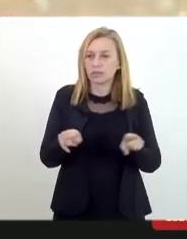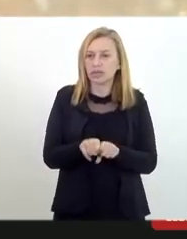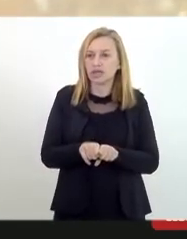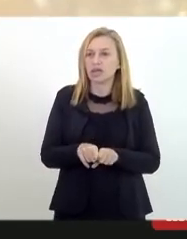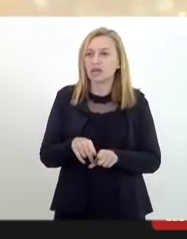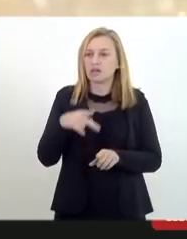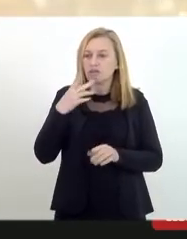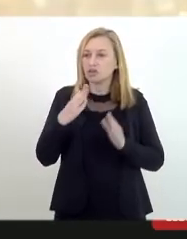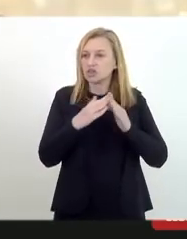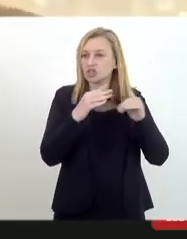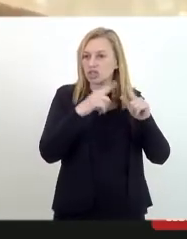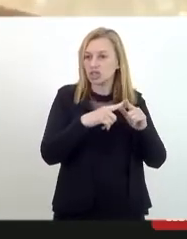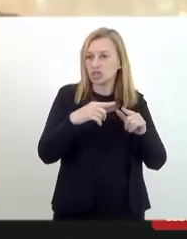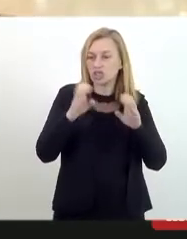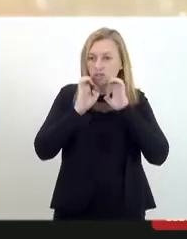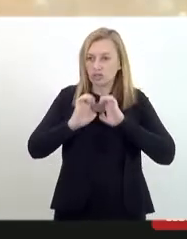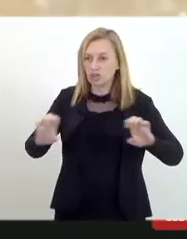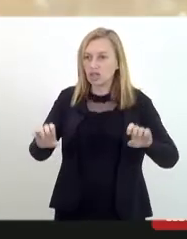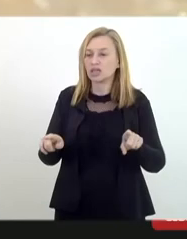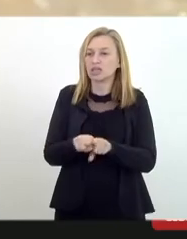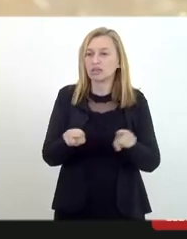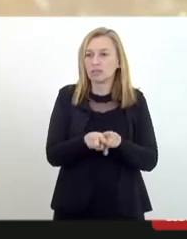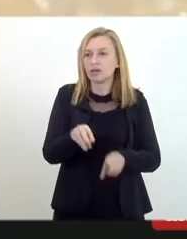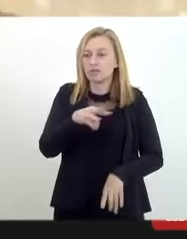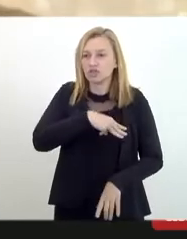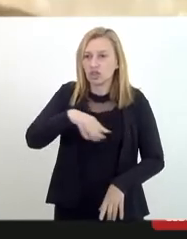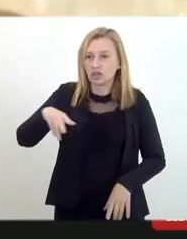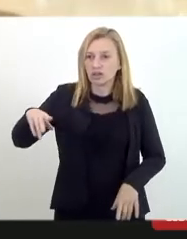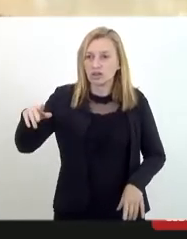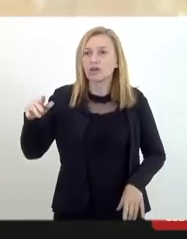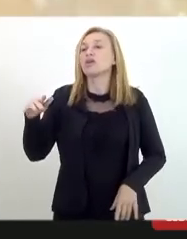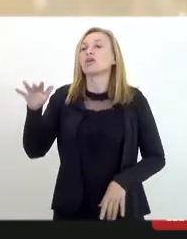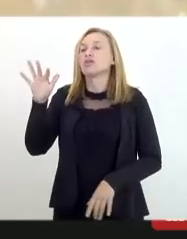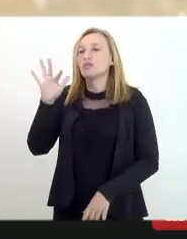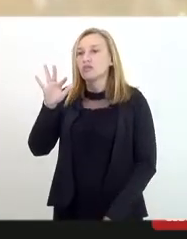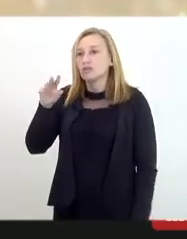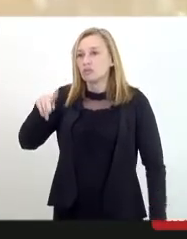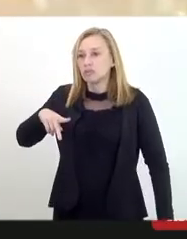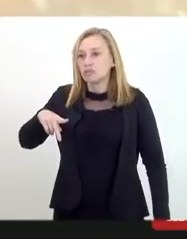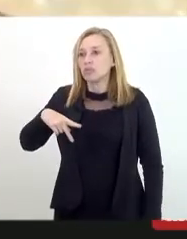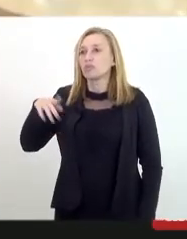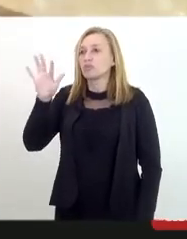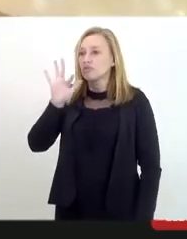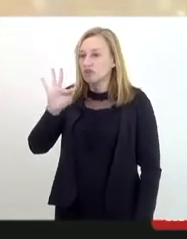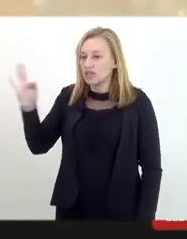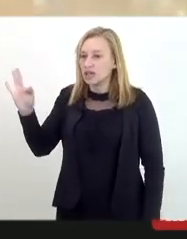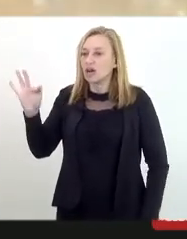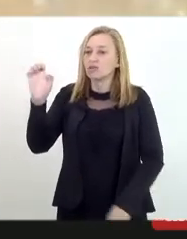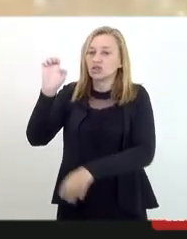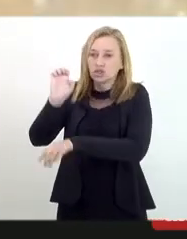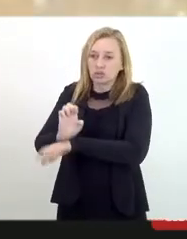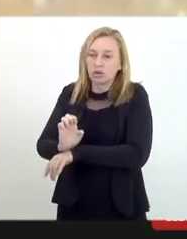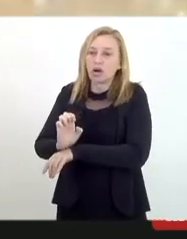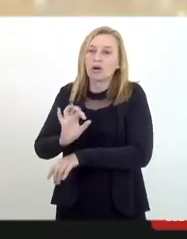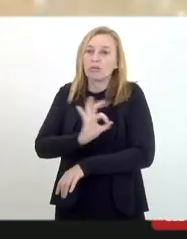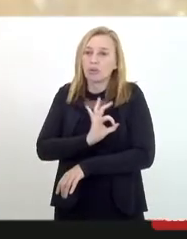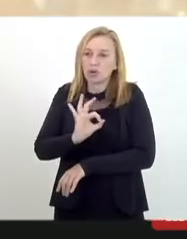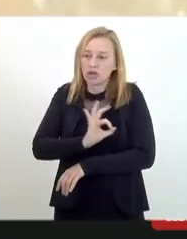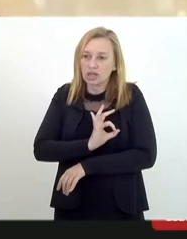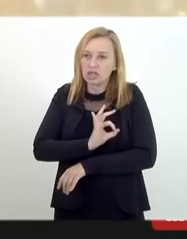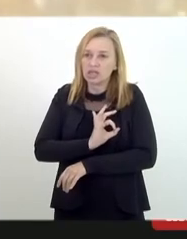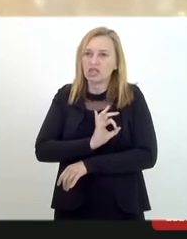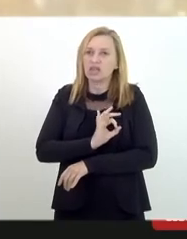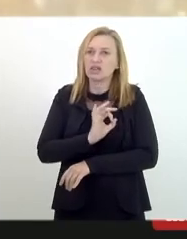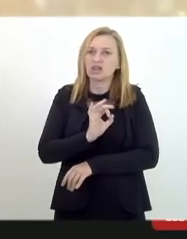falou, e xingou muito o Ministério Público Federal, o Ministério Público Estadual, a Polícia Civil, ele foi muito